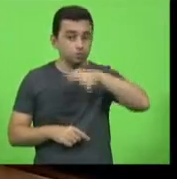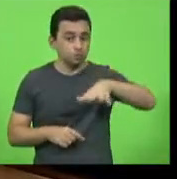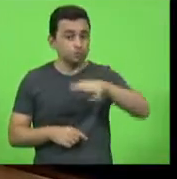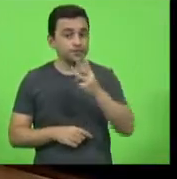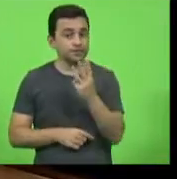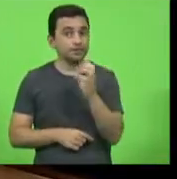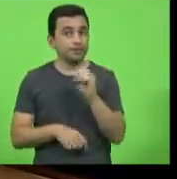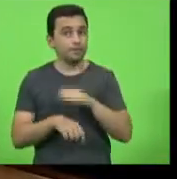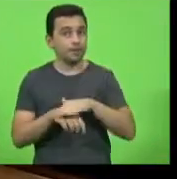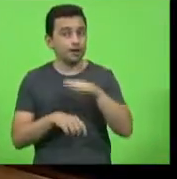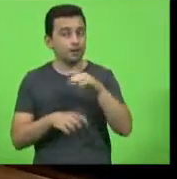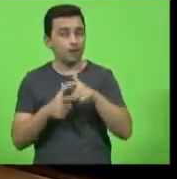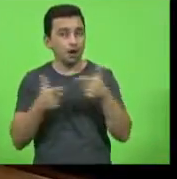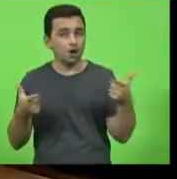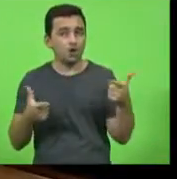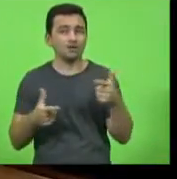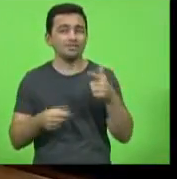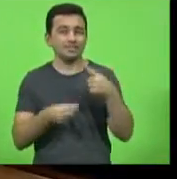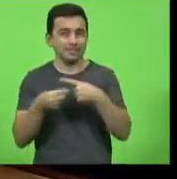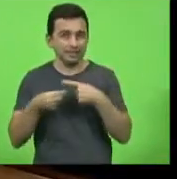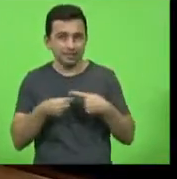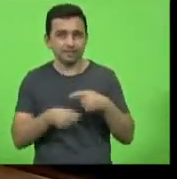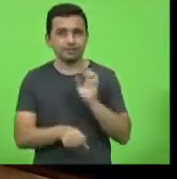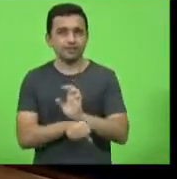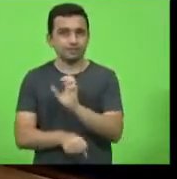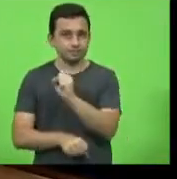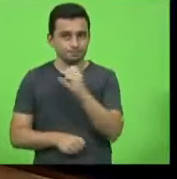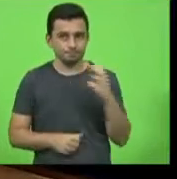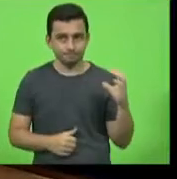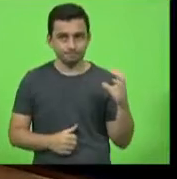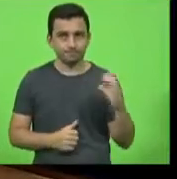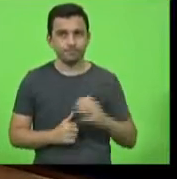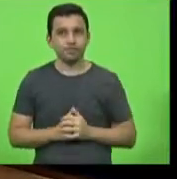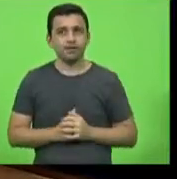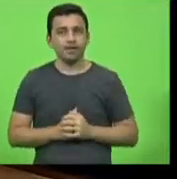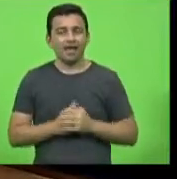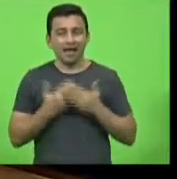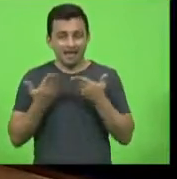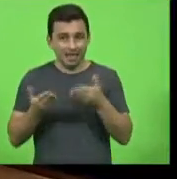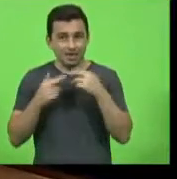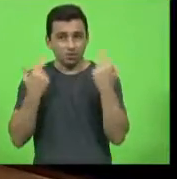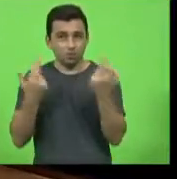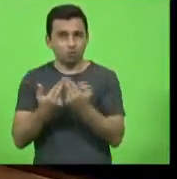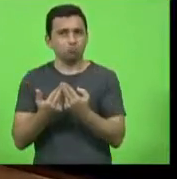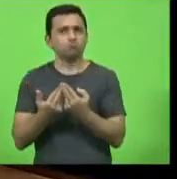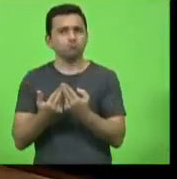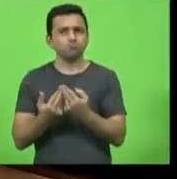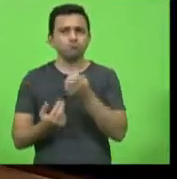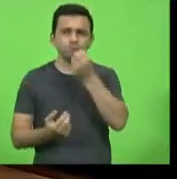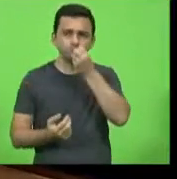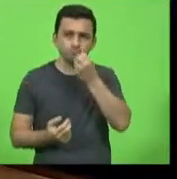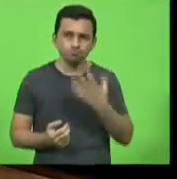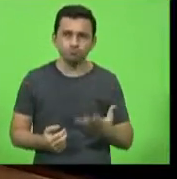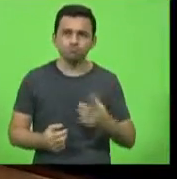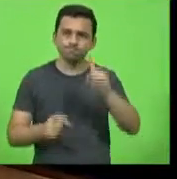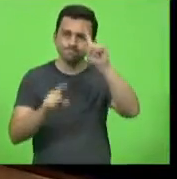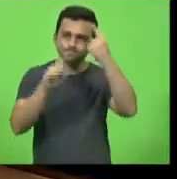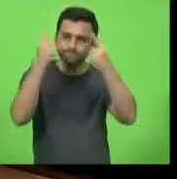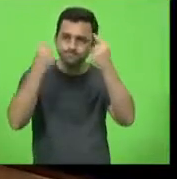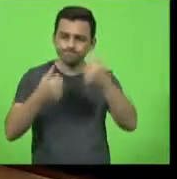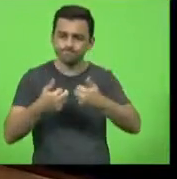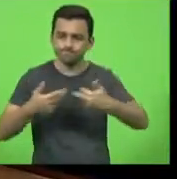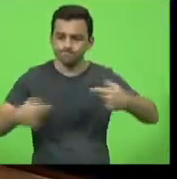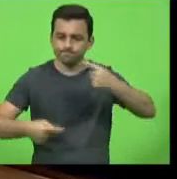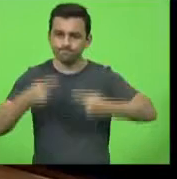e associações de municípios do Estado de Santa Catarina. Essa reunião tem sido muito produtiva onde está sendo discutido